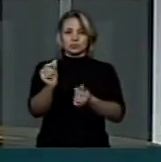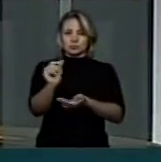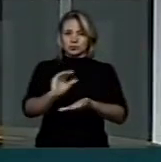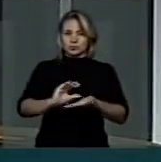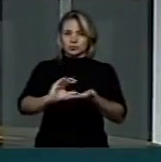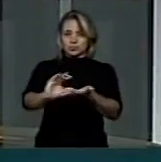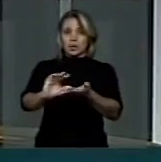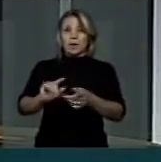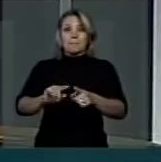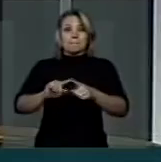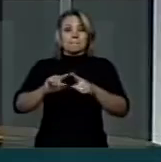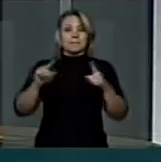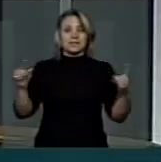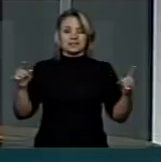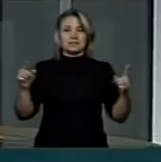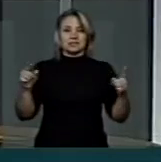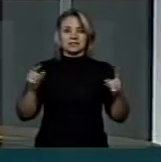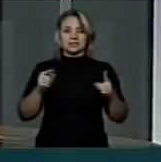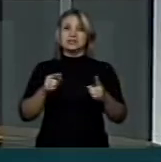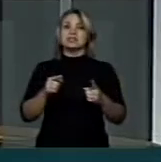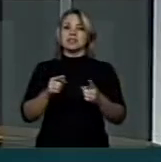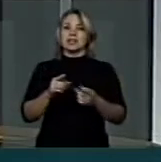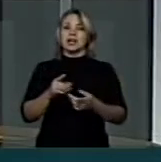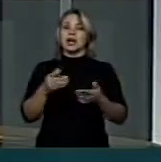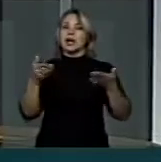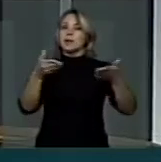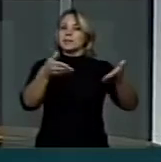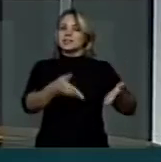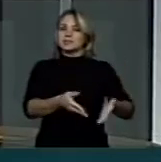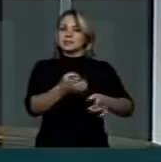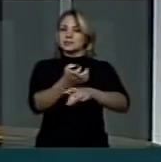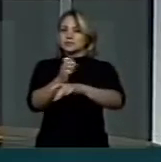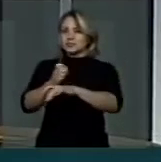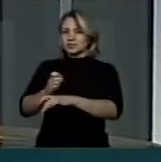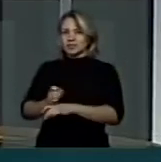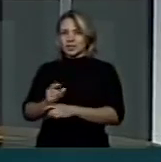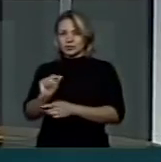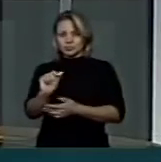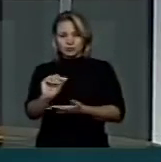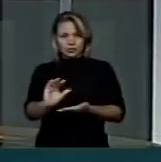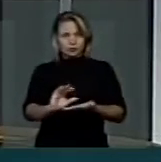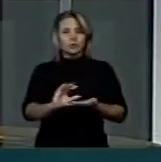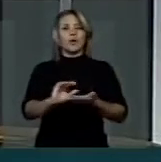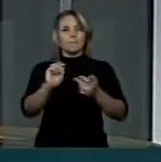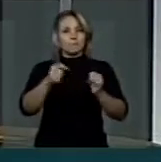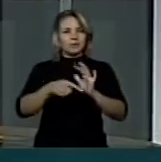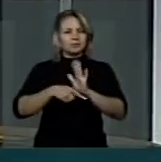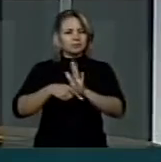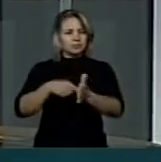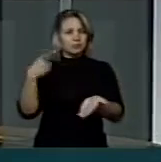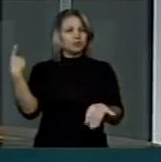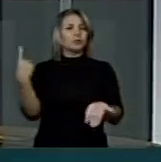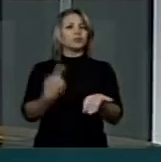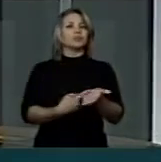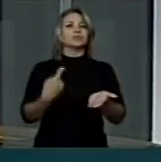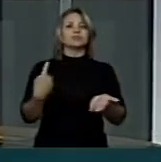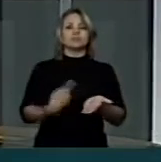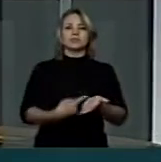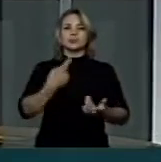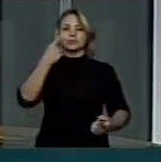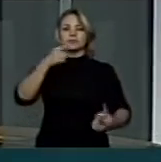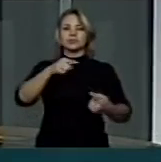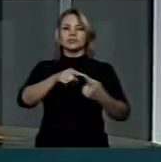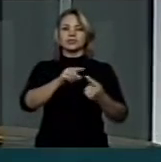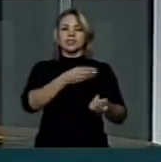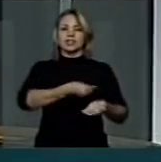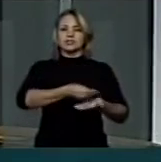mas que um fundo de participação dos Estados, ele possa cumprir a sua finalidade, que é